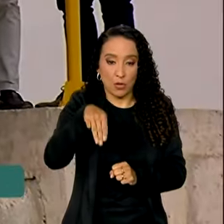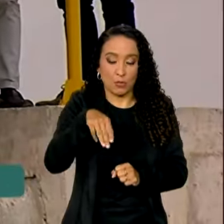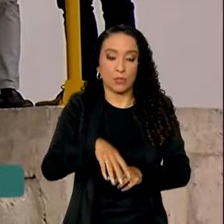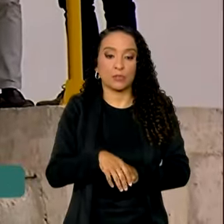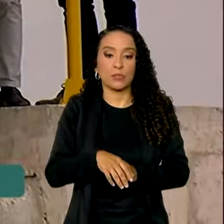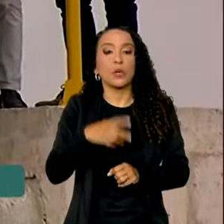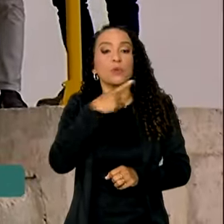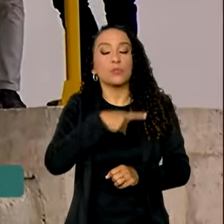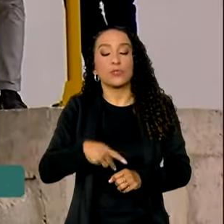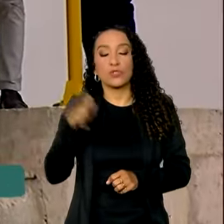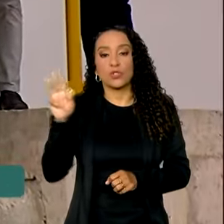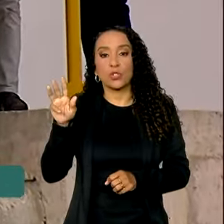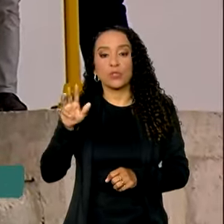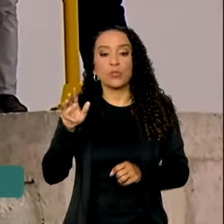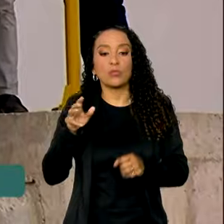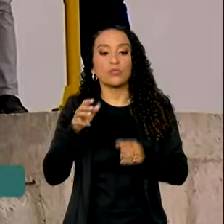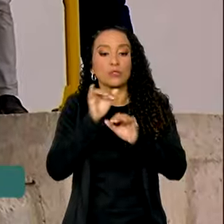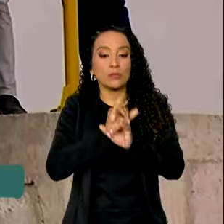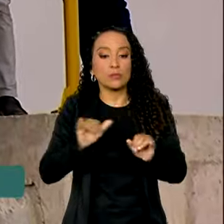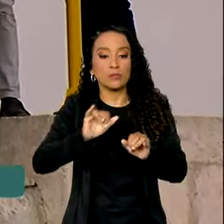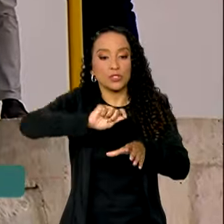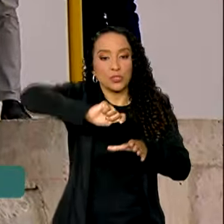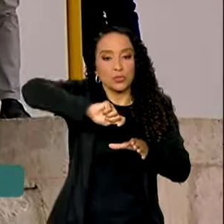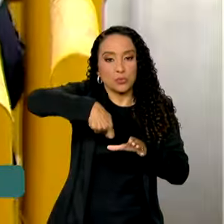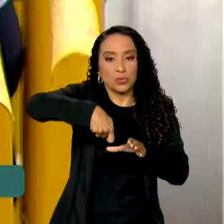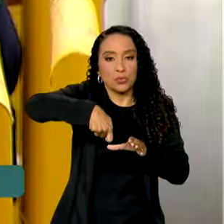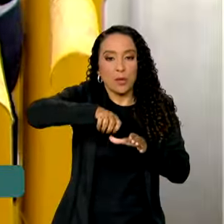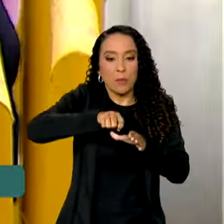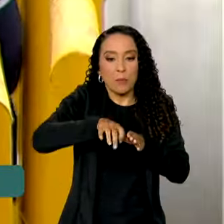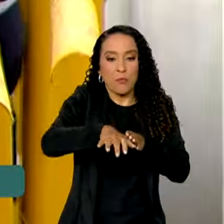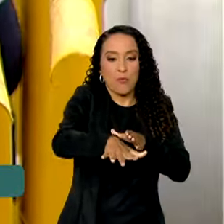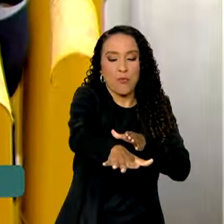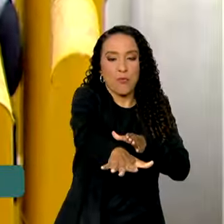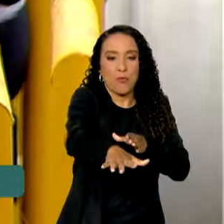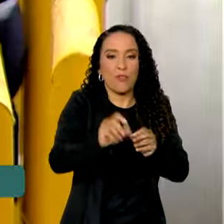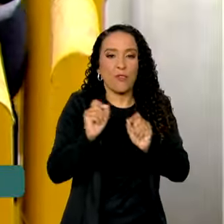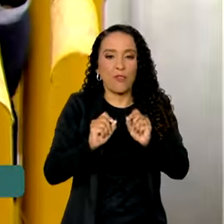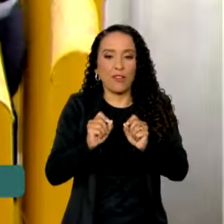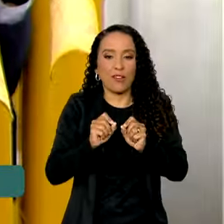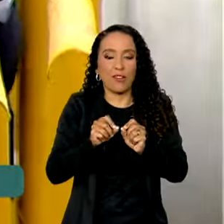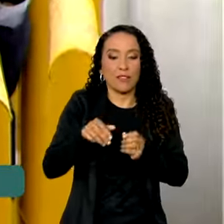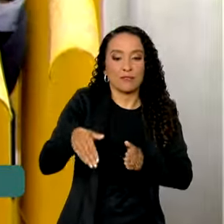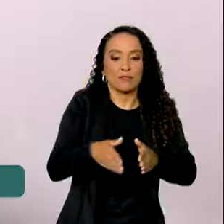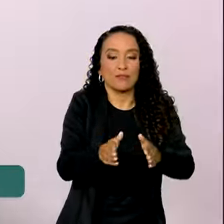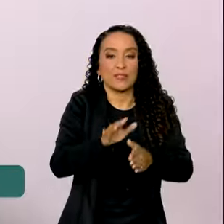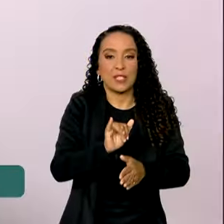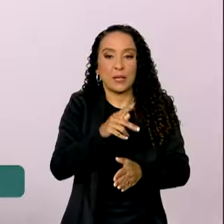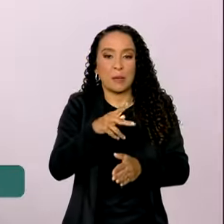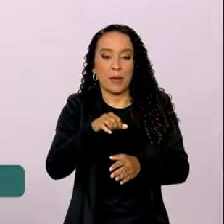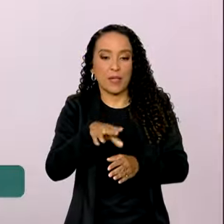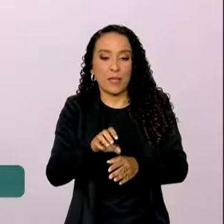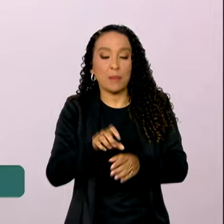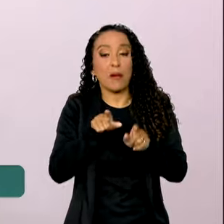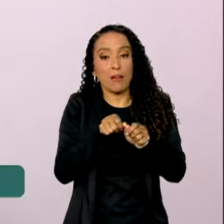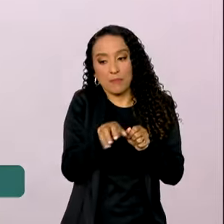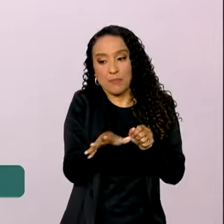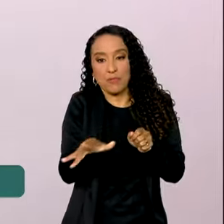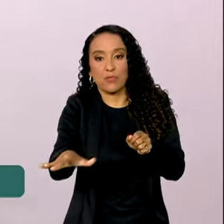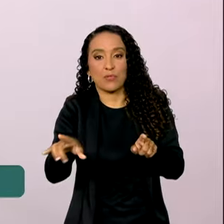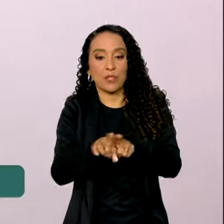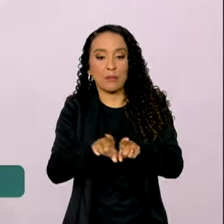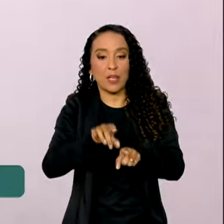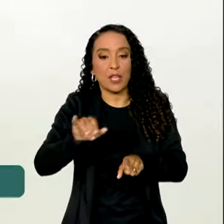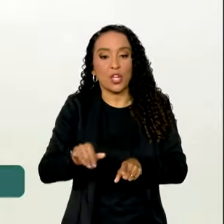O presidente Lula acionou a válvula dispersora na derivação para o rio Ipanema, afluente do rio